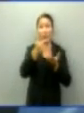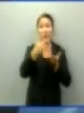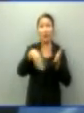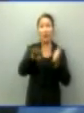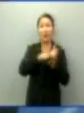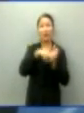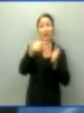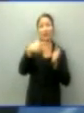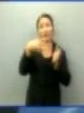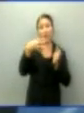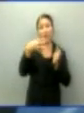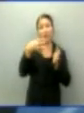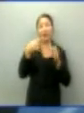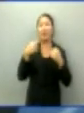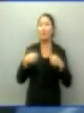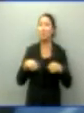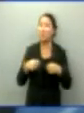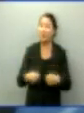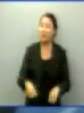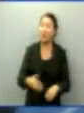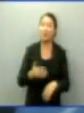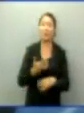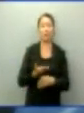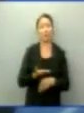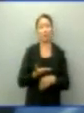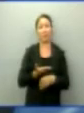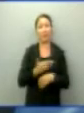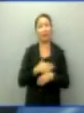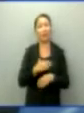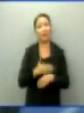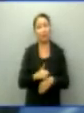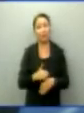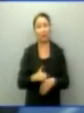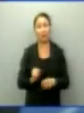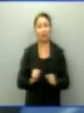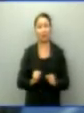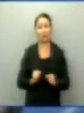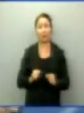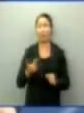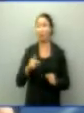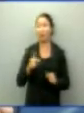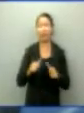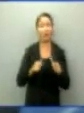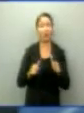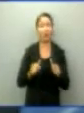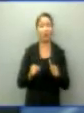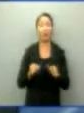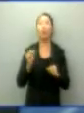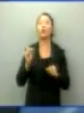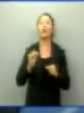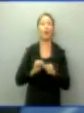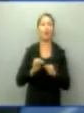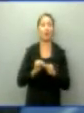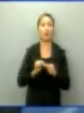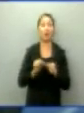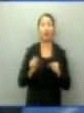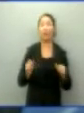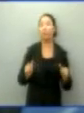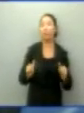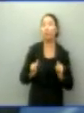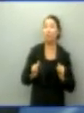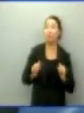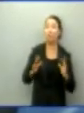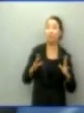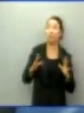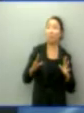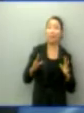emprego. A grande maioria dos desempregados, principalmente na periferia, e acabam num ciclo vicioso entrando no mundo das drogas. Nós estamos perdendo